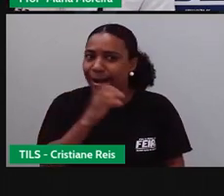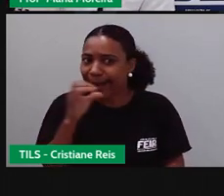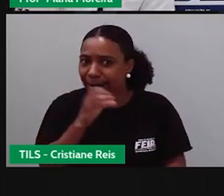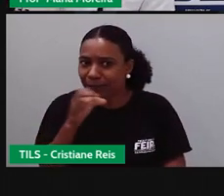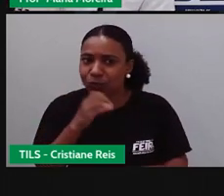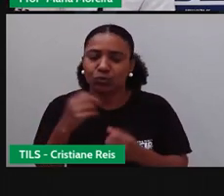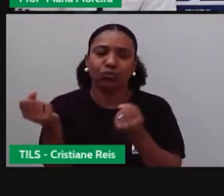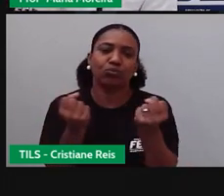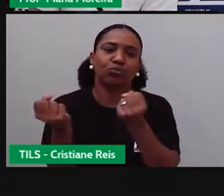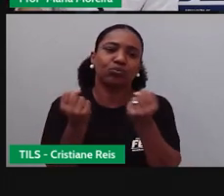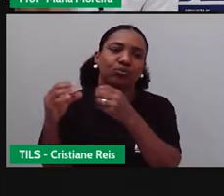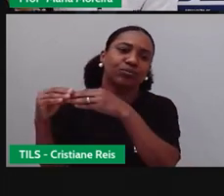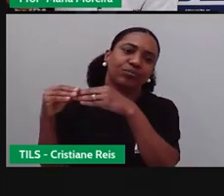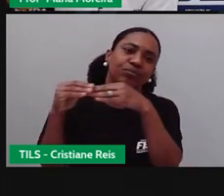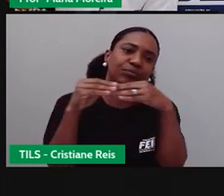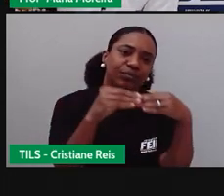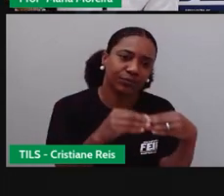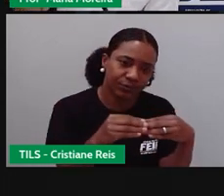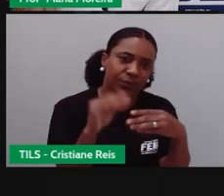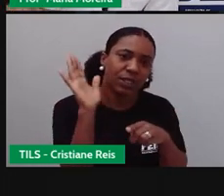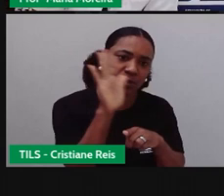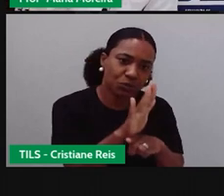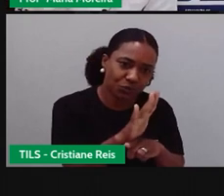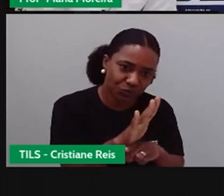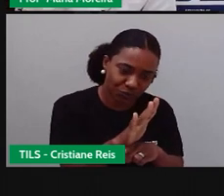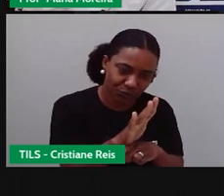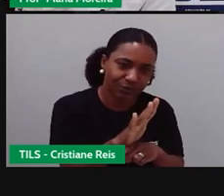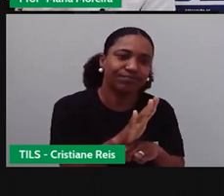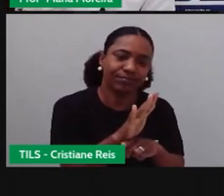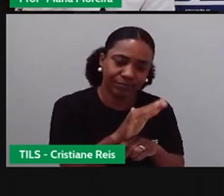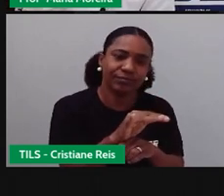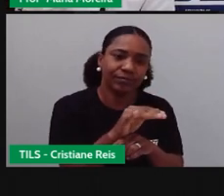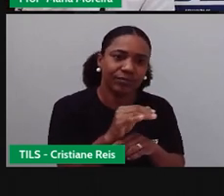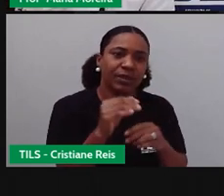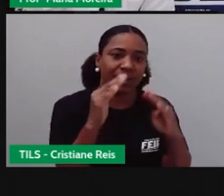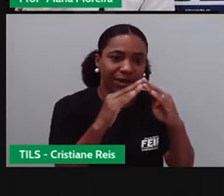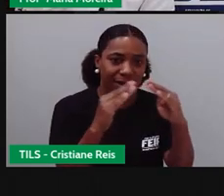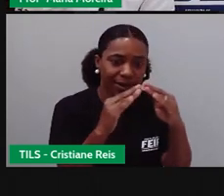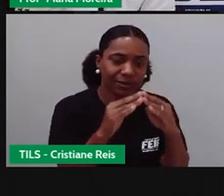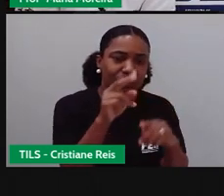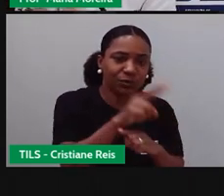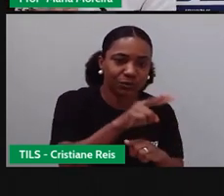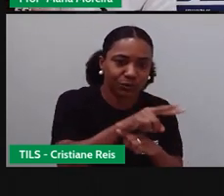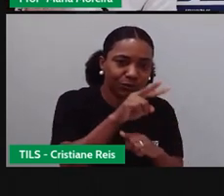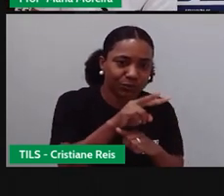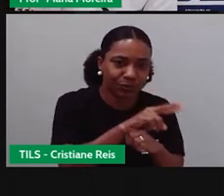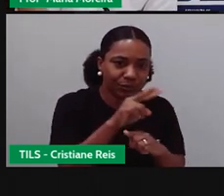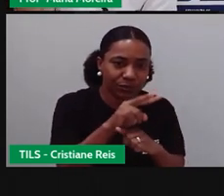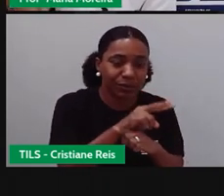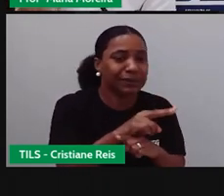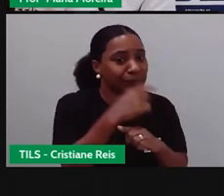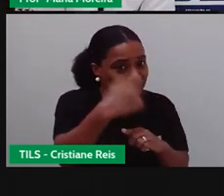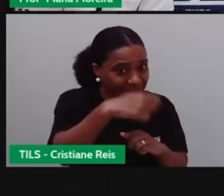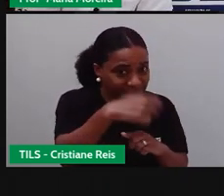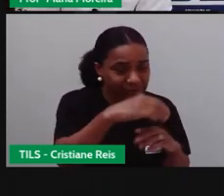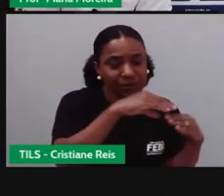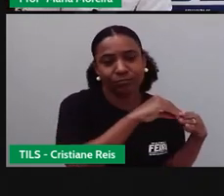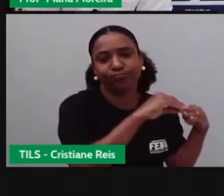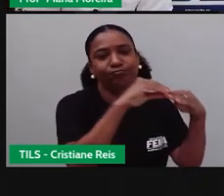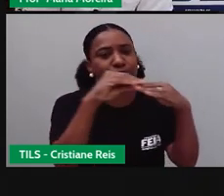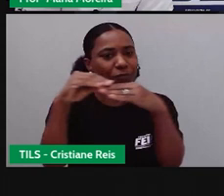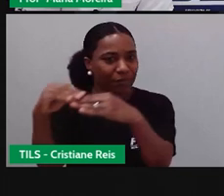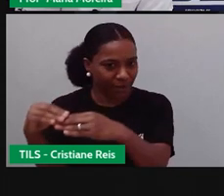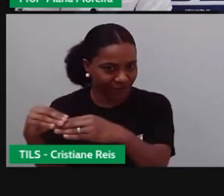sua casa fazer o atendimento. E aí, eles te atendem na sua residência, te dão os primeiros socorros. E em caso de necessidade, eles te levam até o